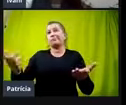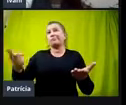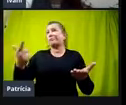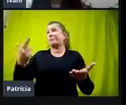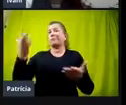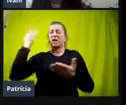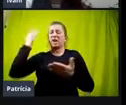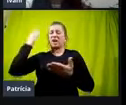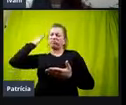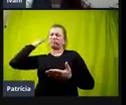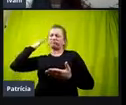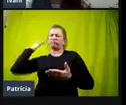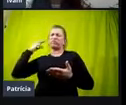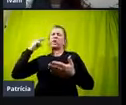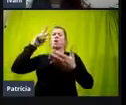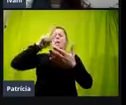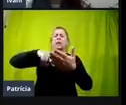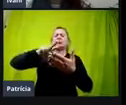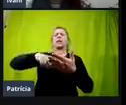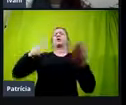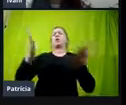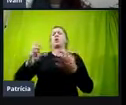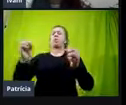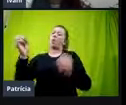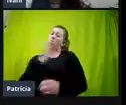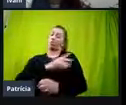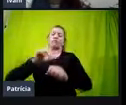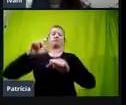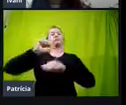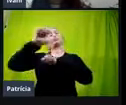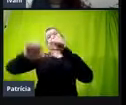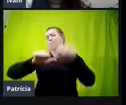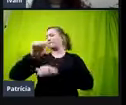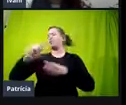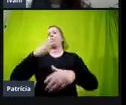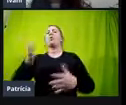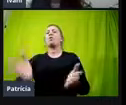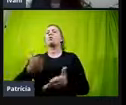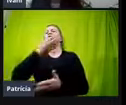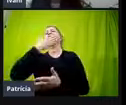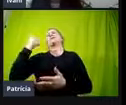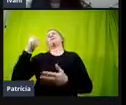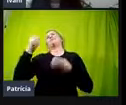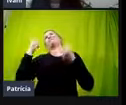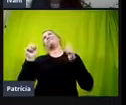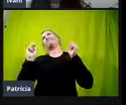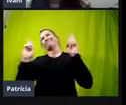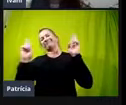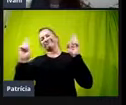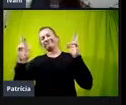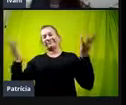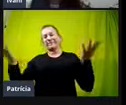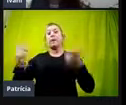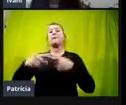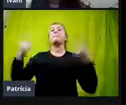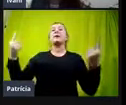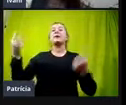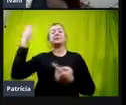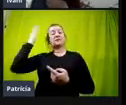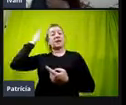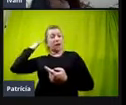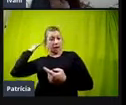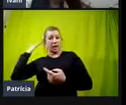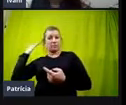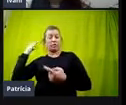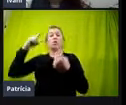certamente, os leitores de tela já se modificaram e estão melhorados hoje, que bom, né? Mas, na época, realmente, o